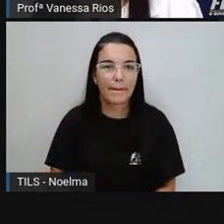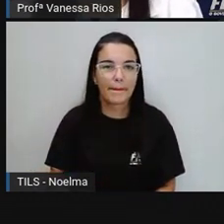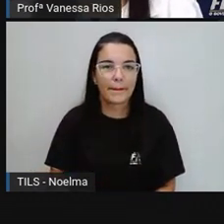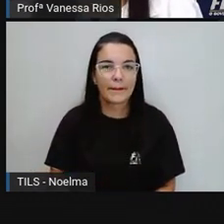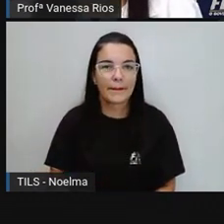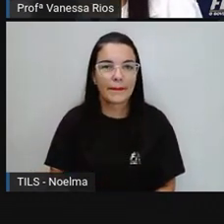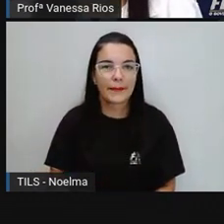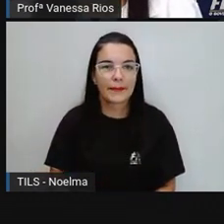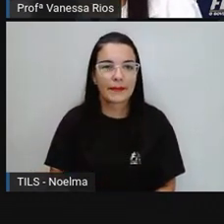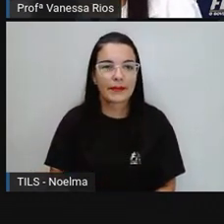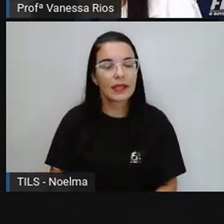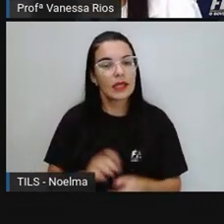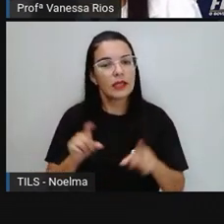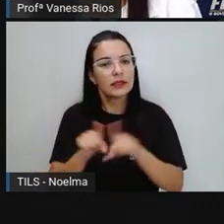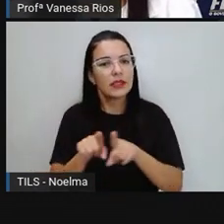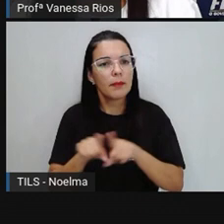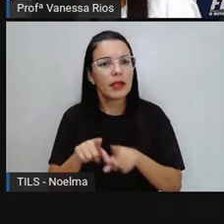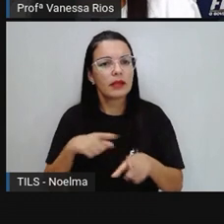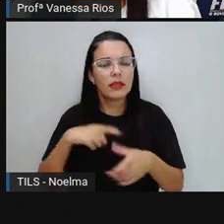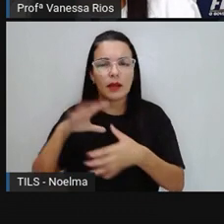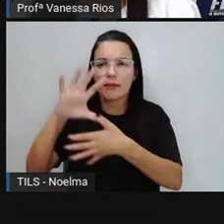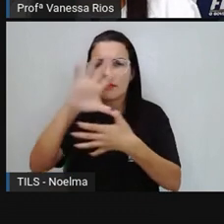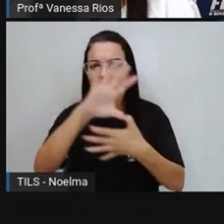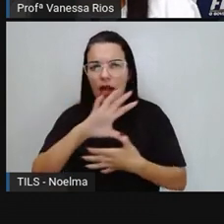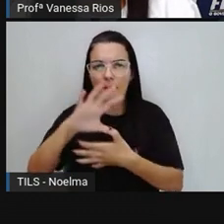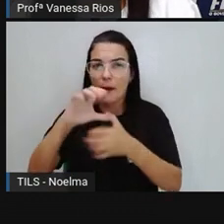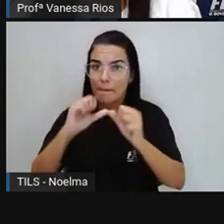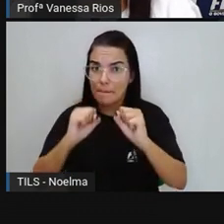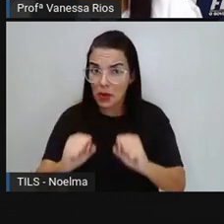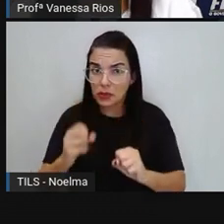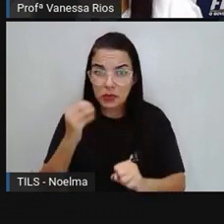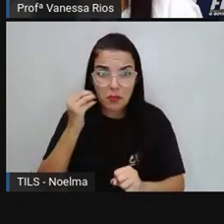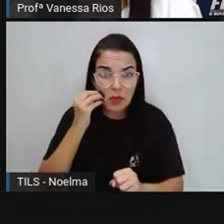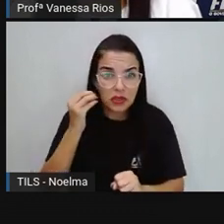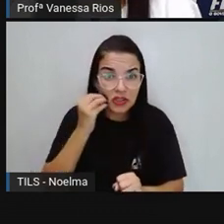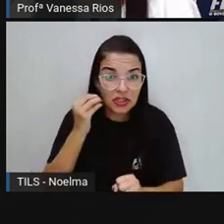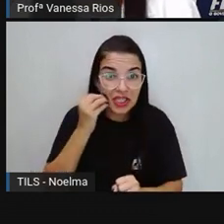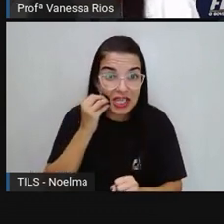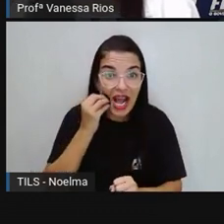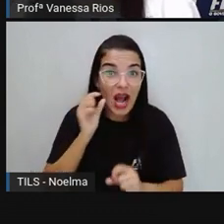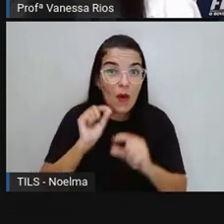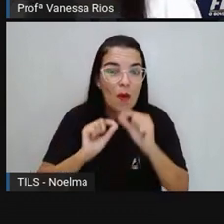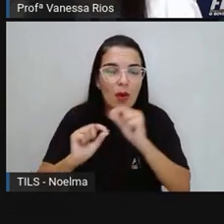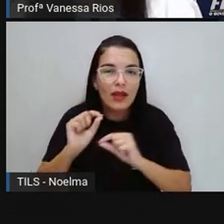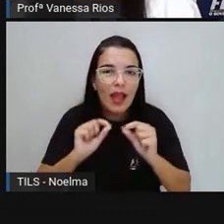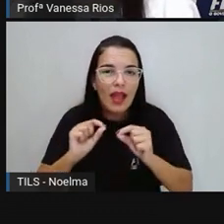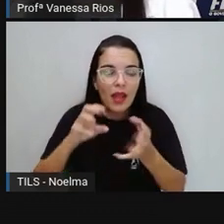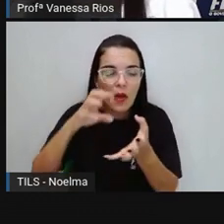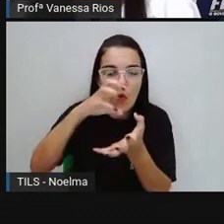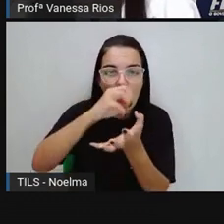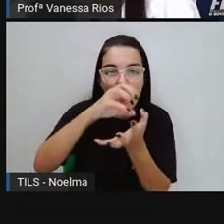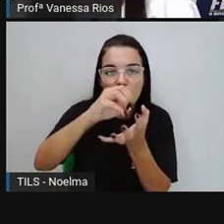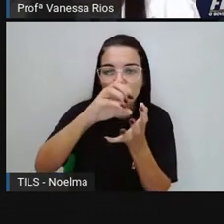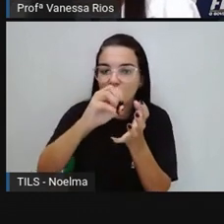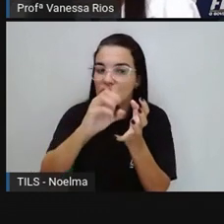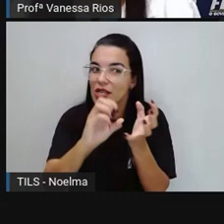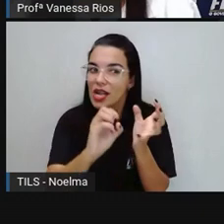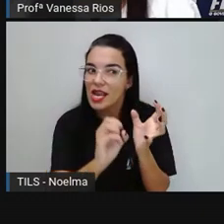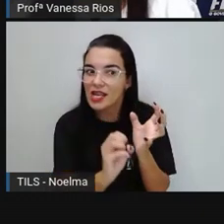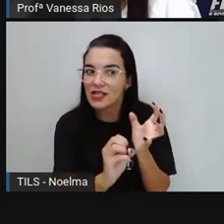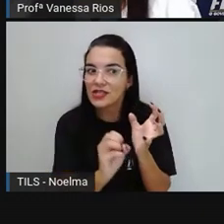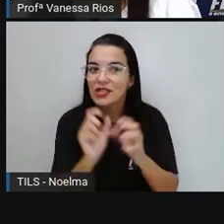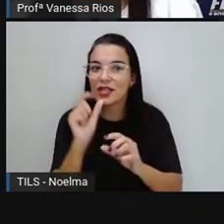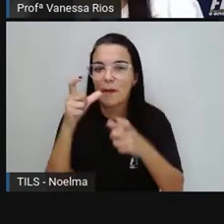E aí os mapas também podem nos mostrar os continentes em específico. E a Pró trouxe aqui o